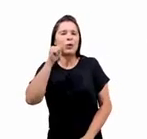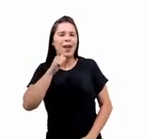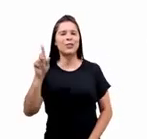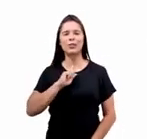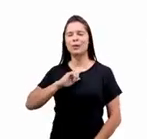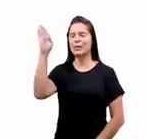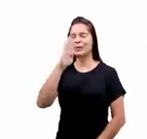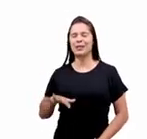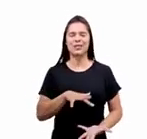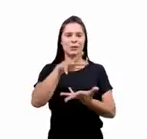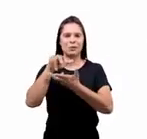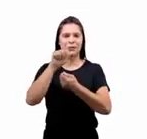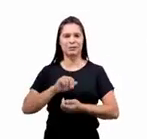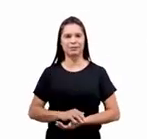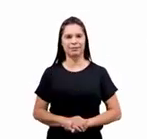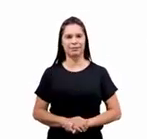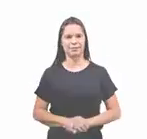do Brasil e do mundo.